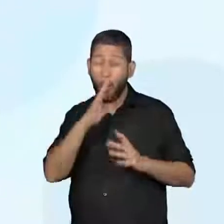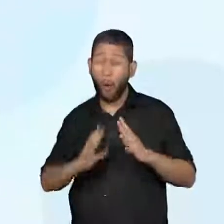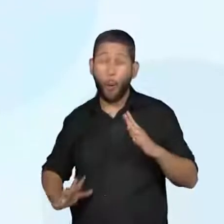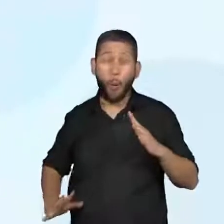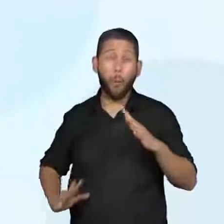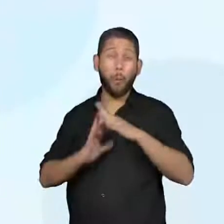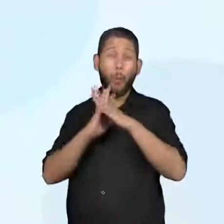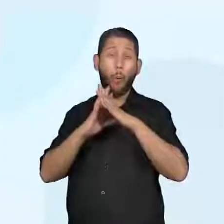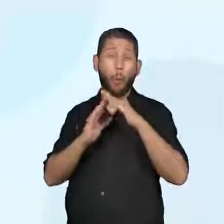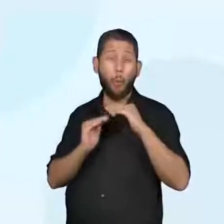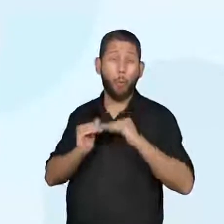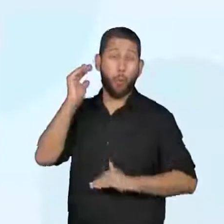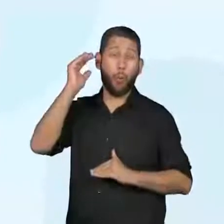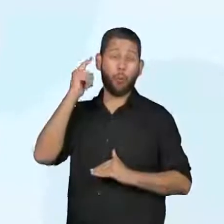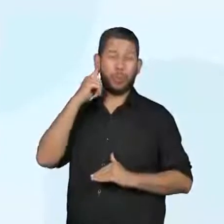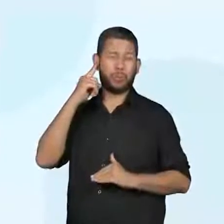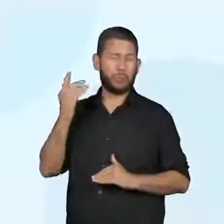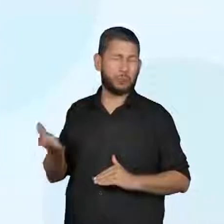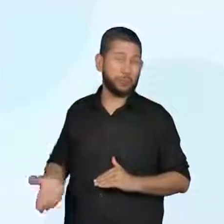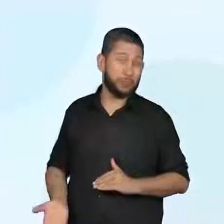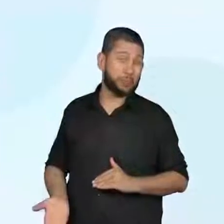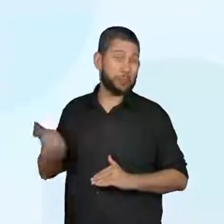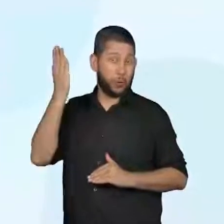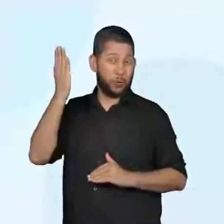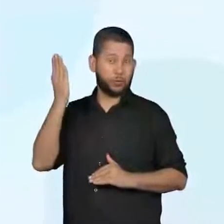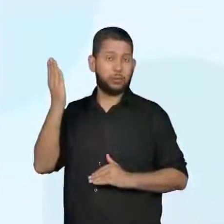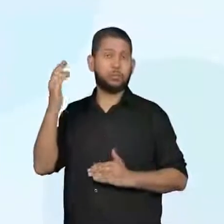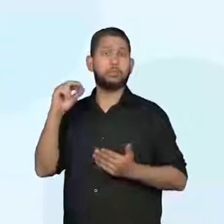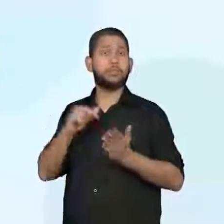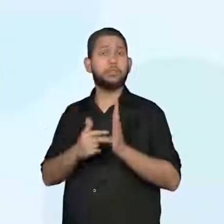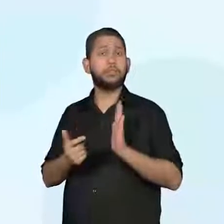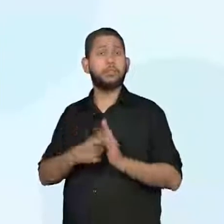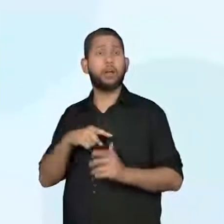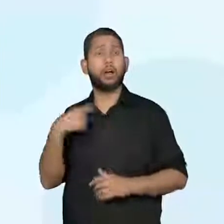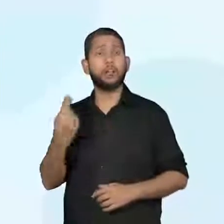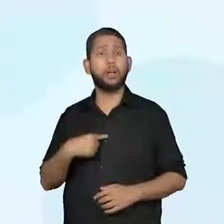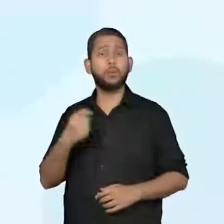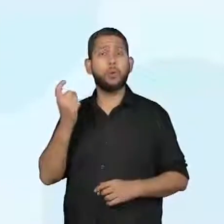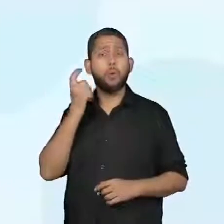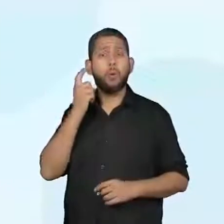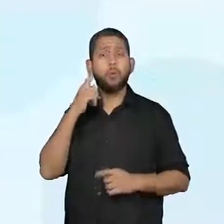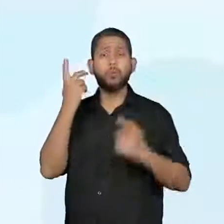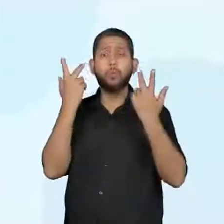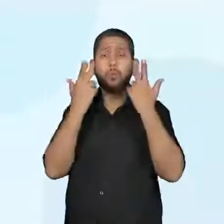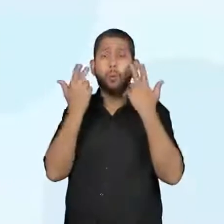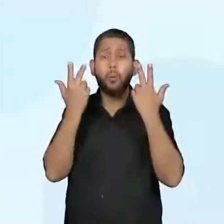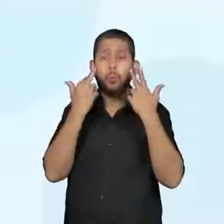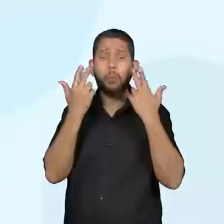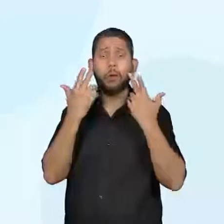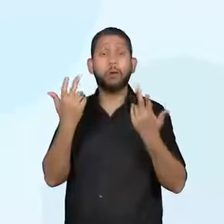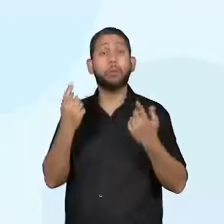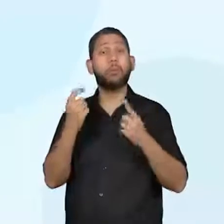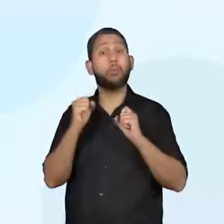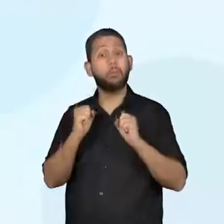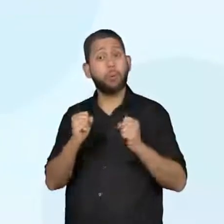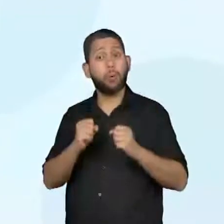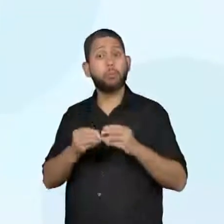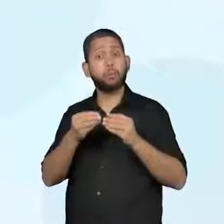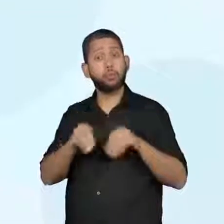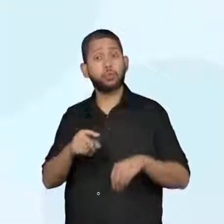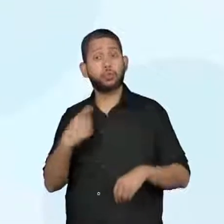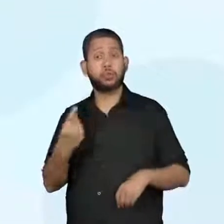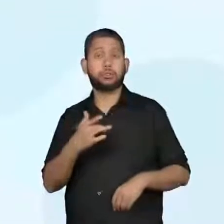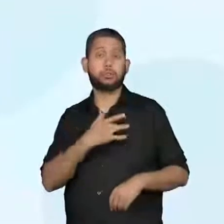volume, tá certo? Que é considerado normal para os nossos ouvidos e pode causar danos à nossa